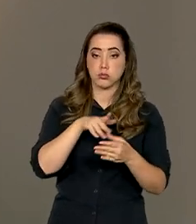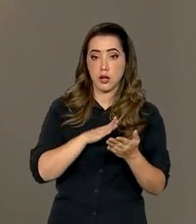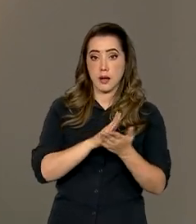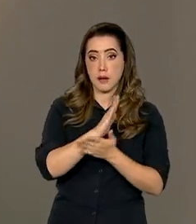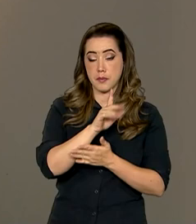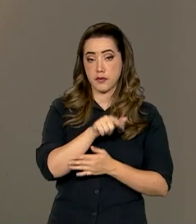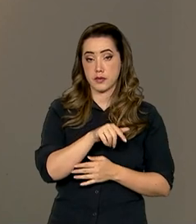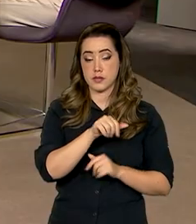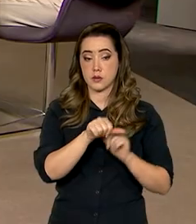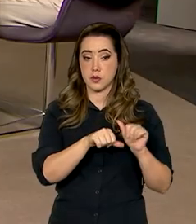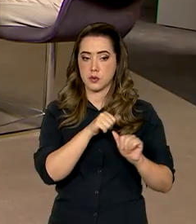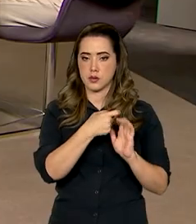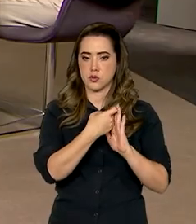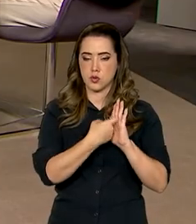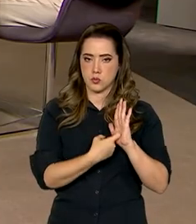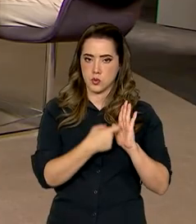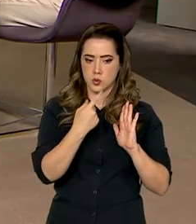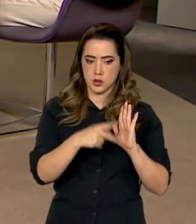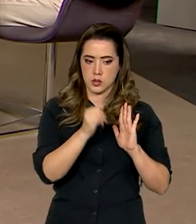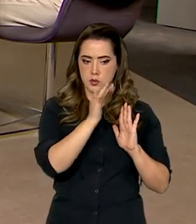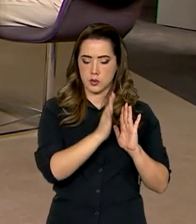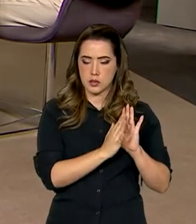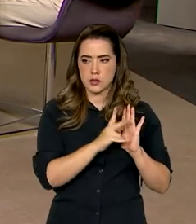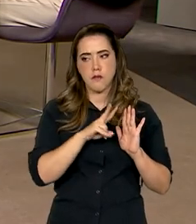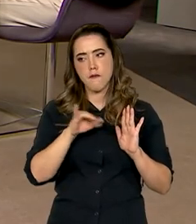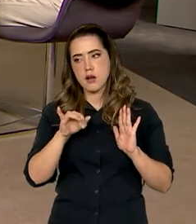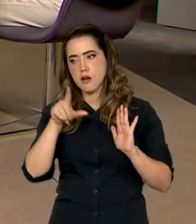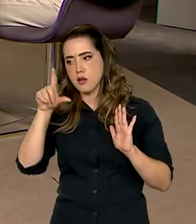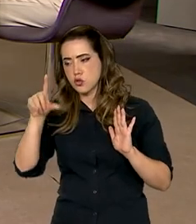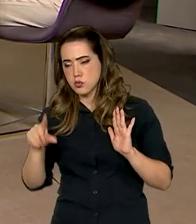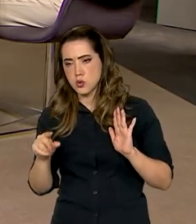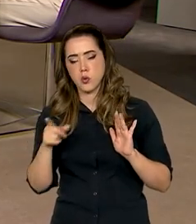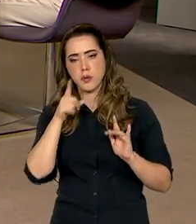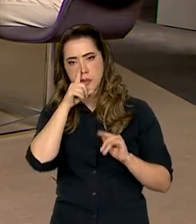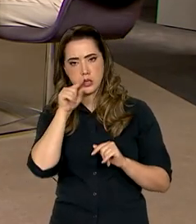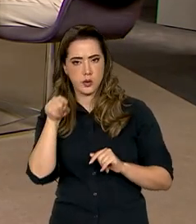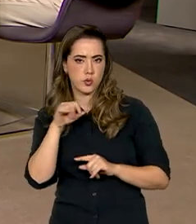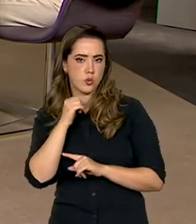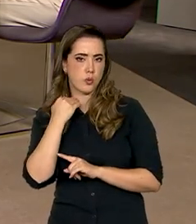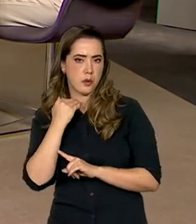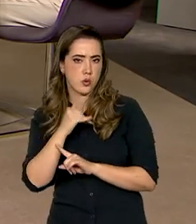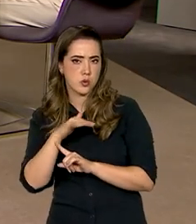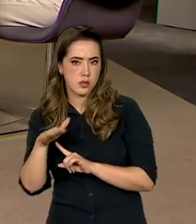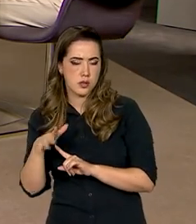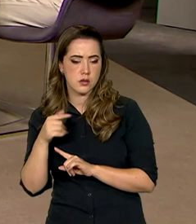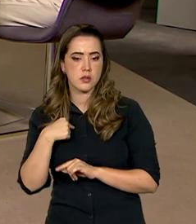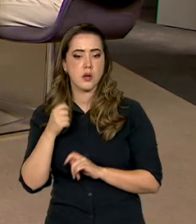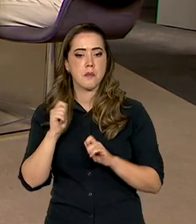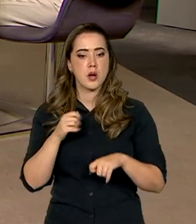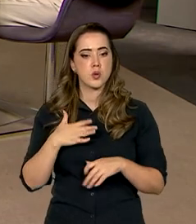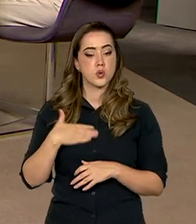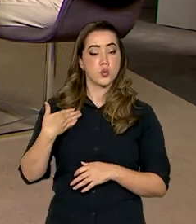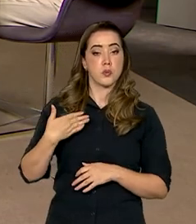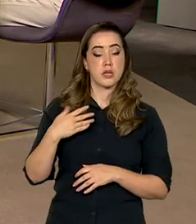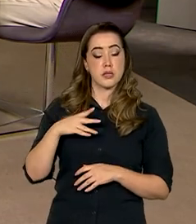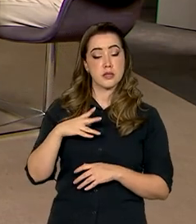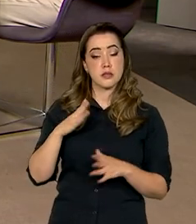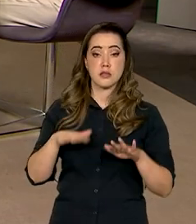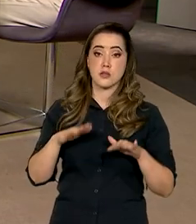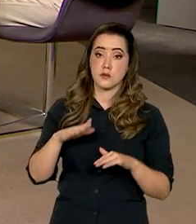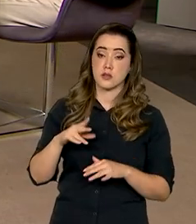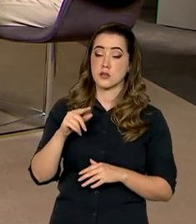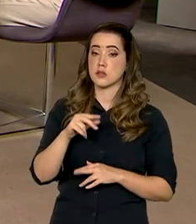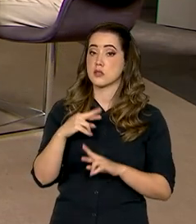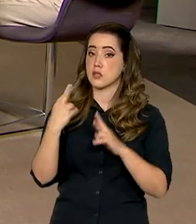reforma tributária, vamos dizer assim, eu acho que fica minimizado esse risco e pode ter uma surpresa aí, talvez, nas